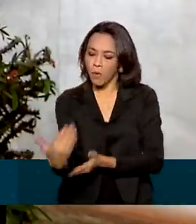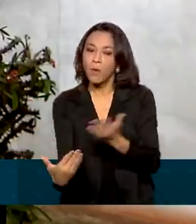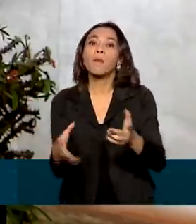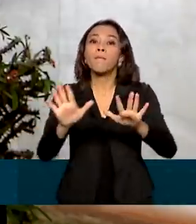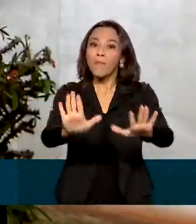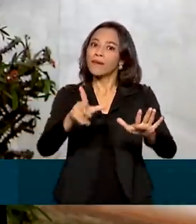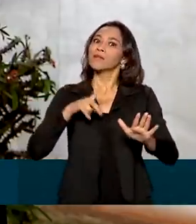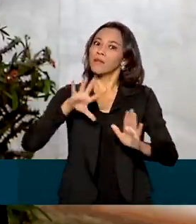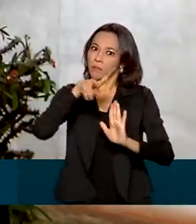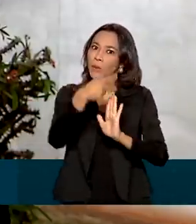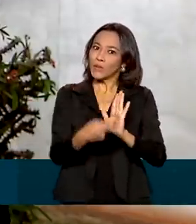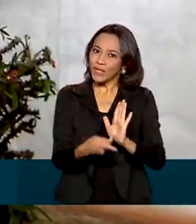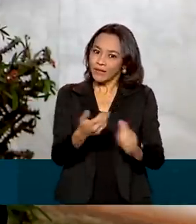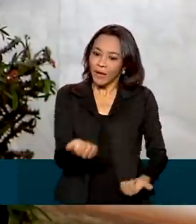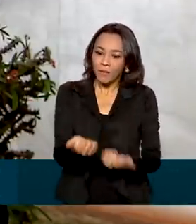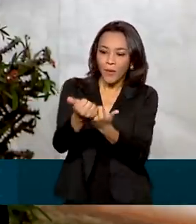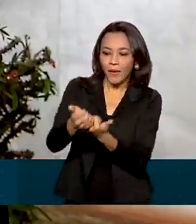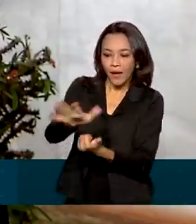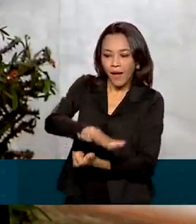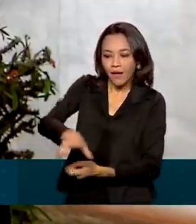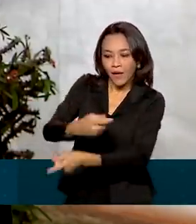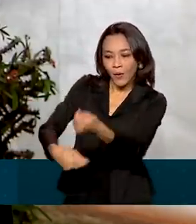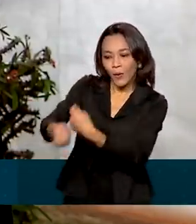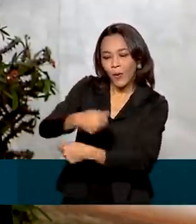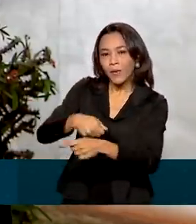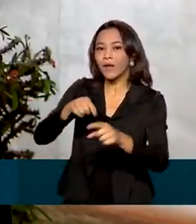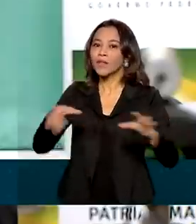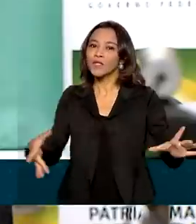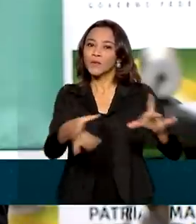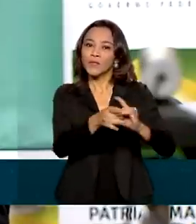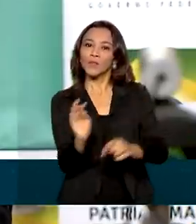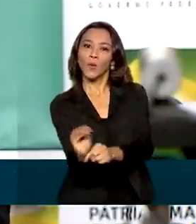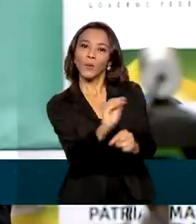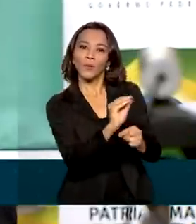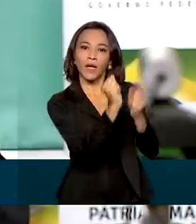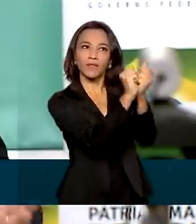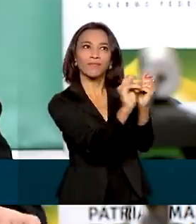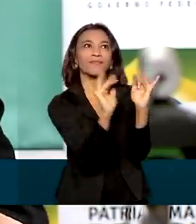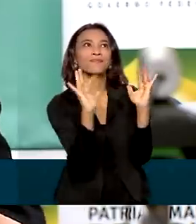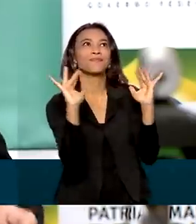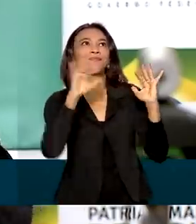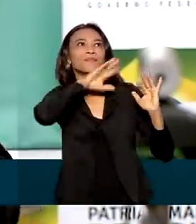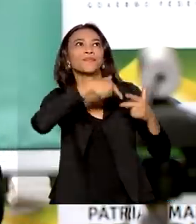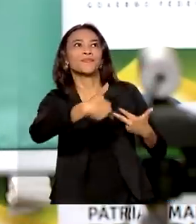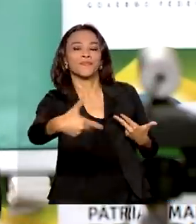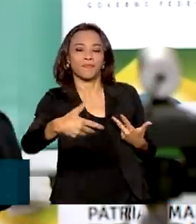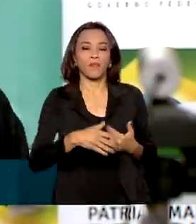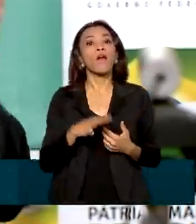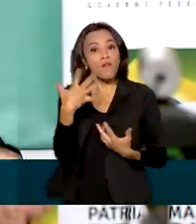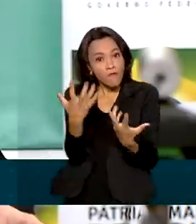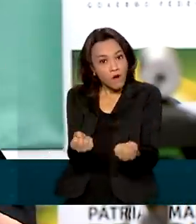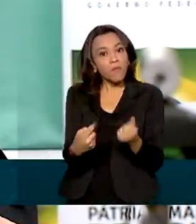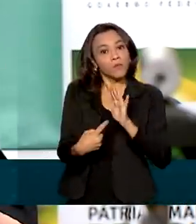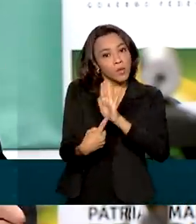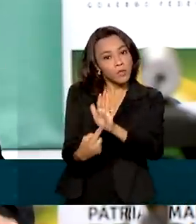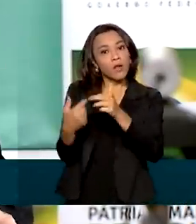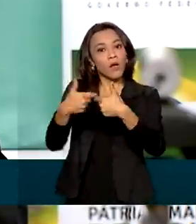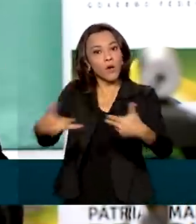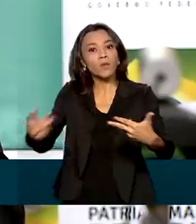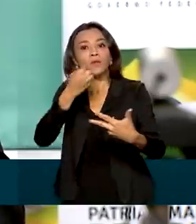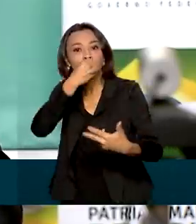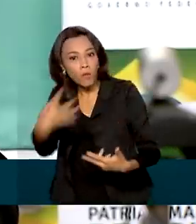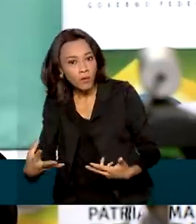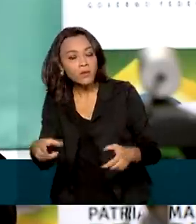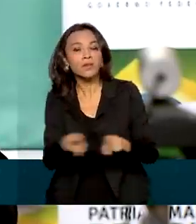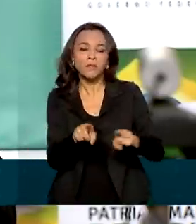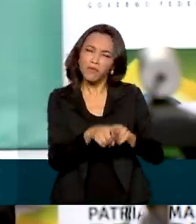conciliam atividades econômicas com a preservação do meio ambiente. Vamos mostrar coisas boas, vamos mostrar projetos que estão em andamento e